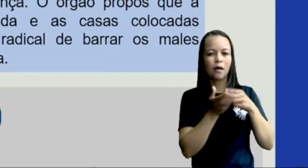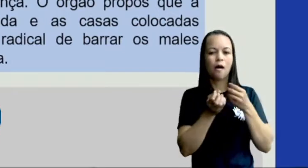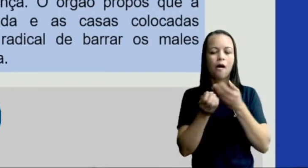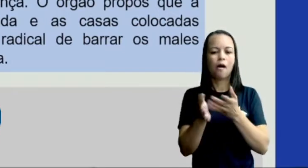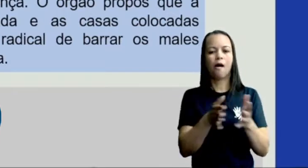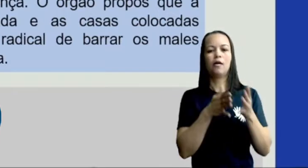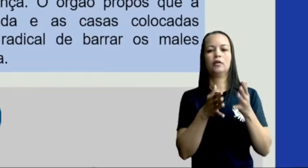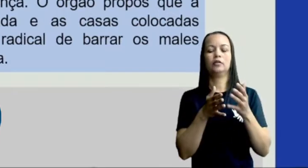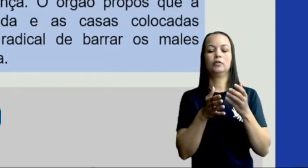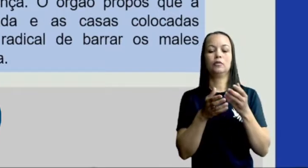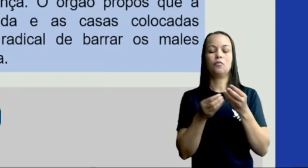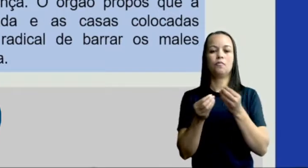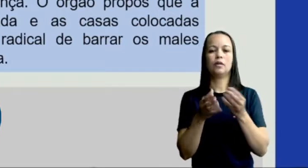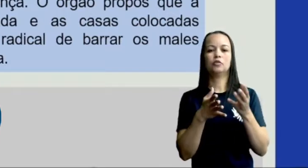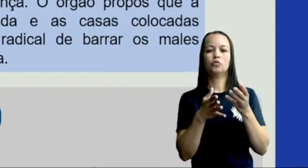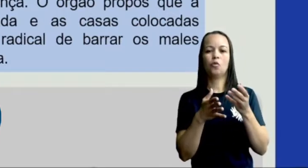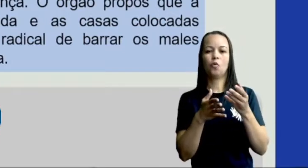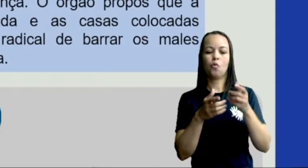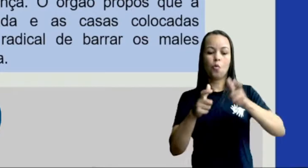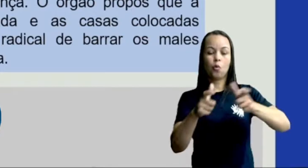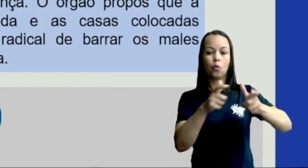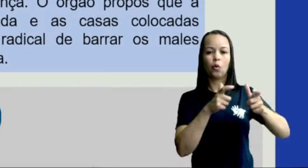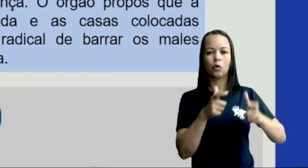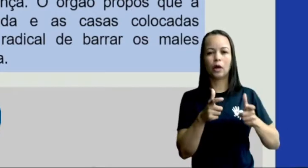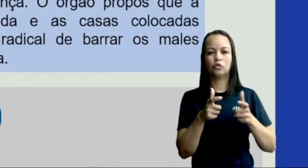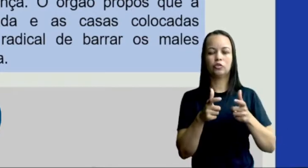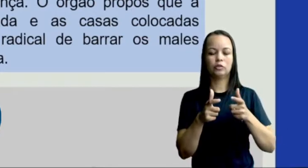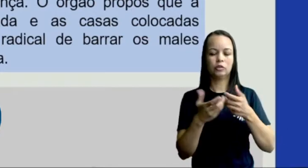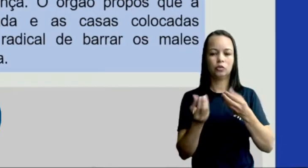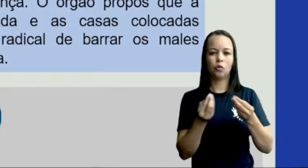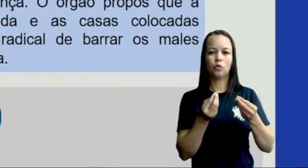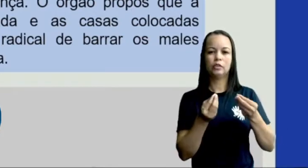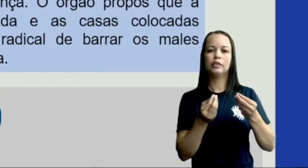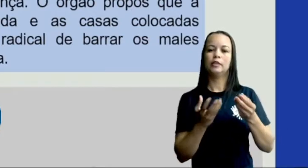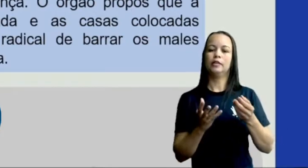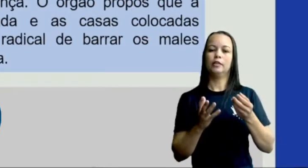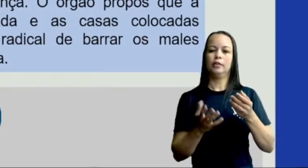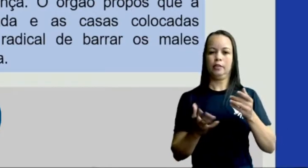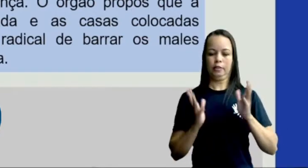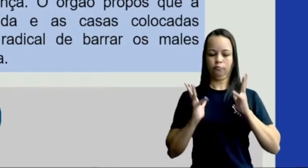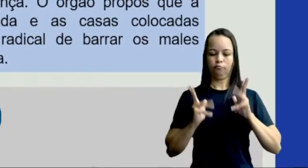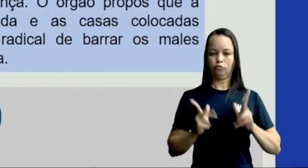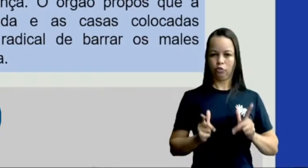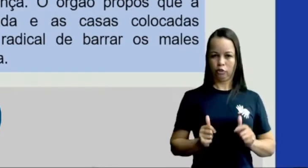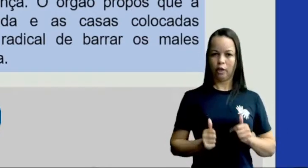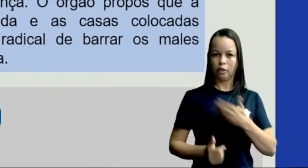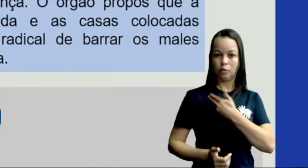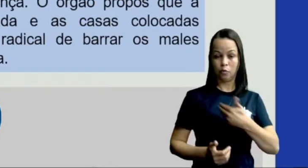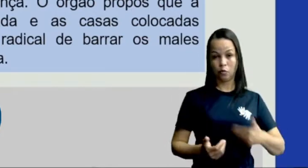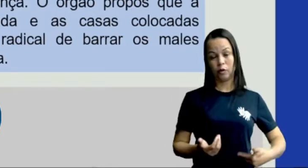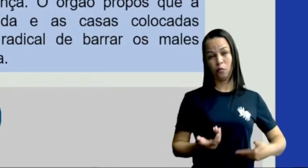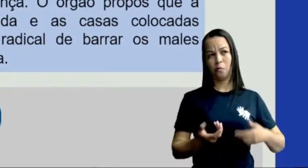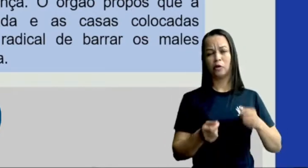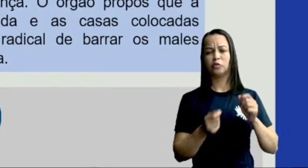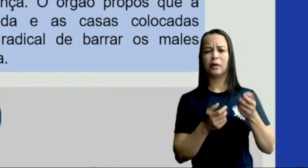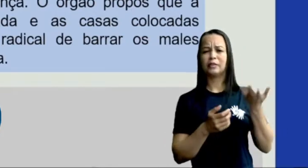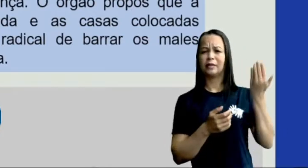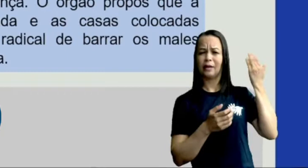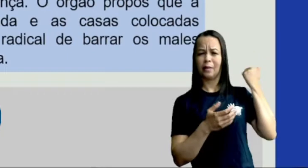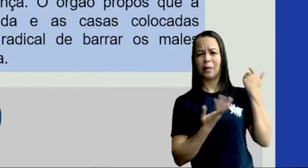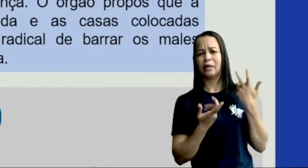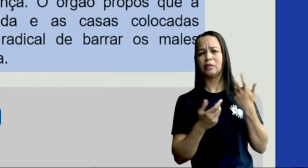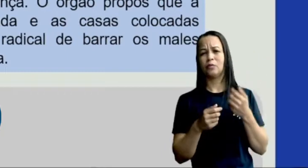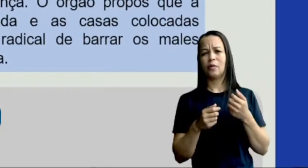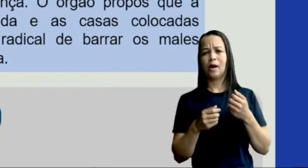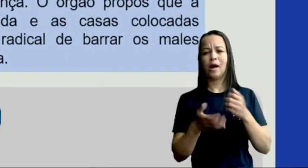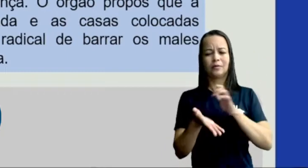local hostilizou a Comissão de Higiene Pública, uma espécie de Secretaria de Saúde daquela época,